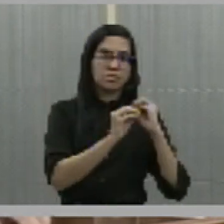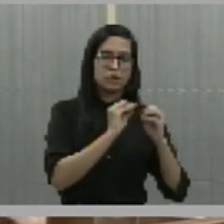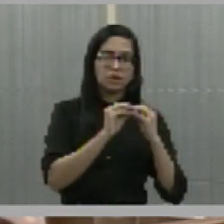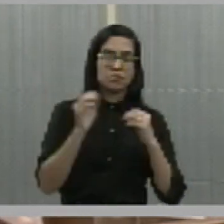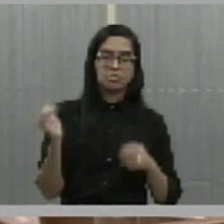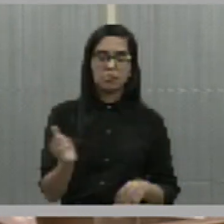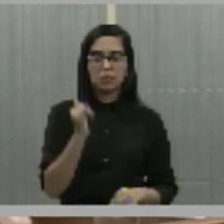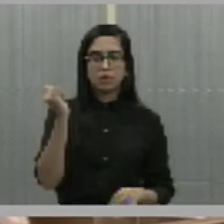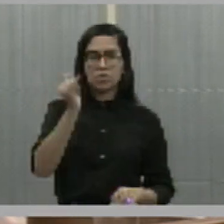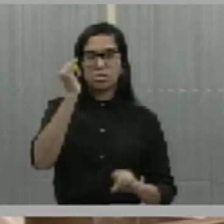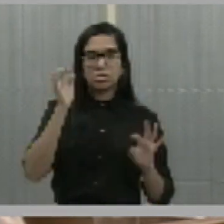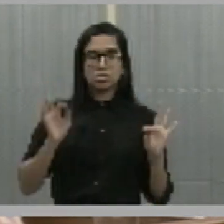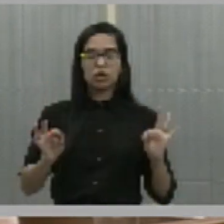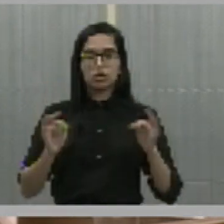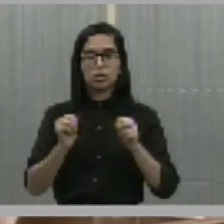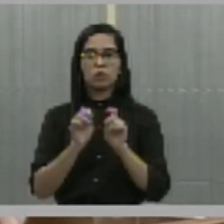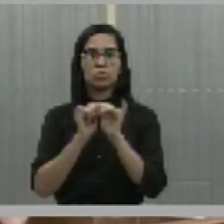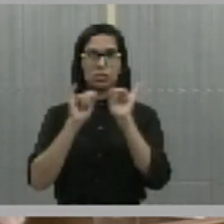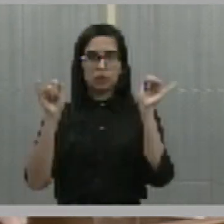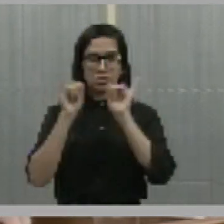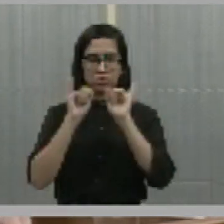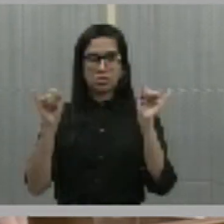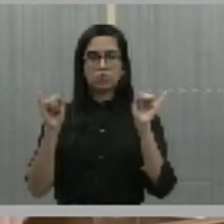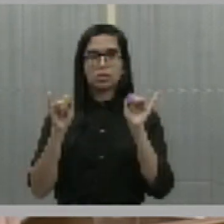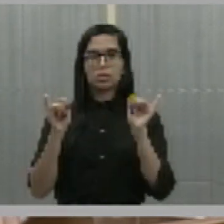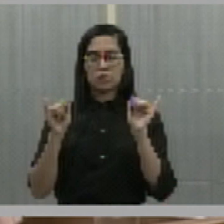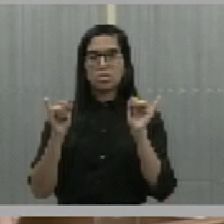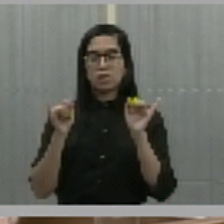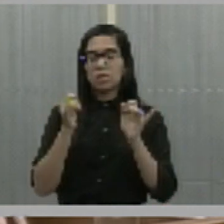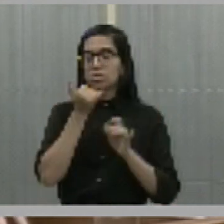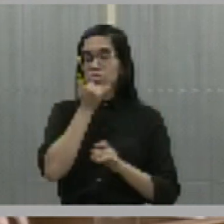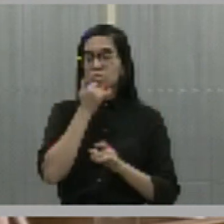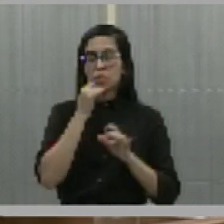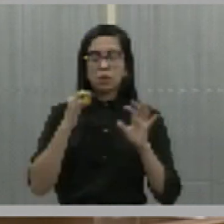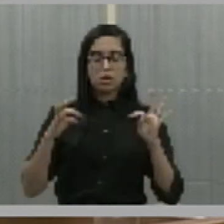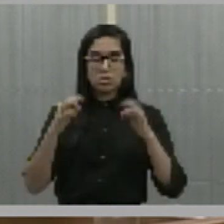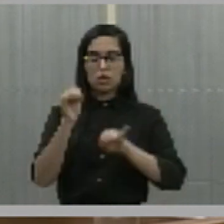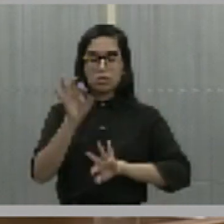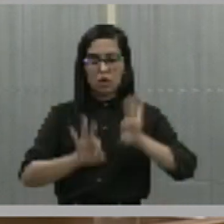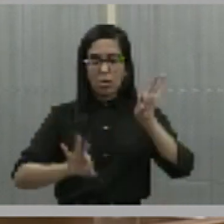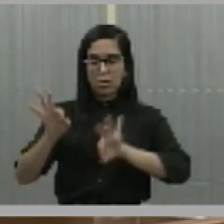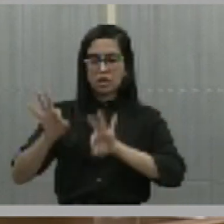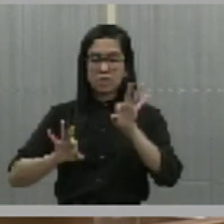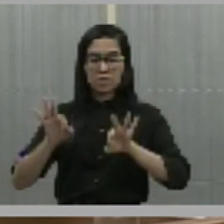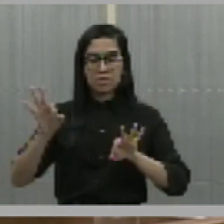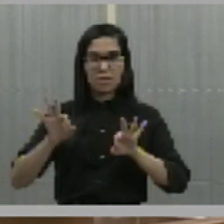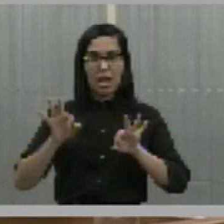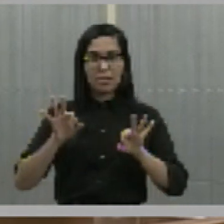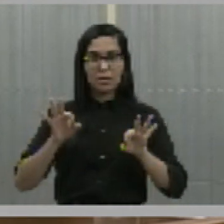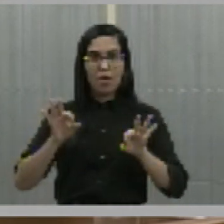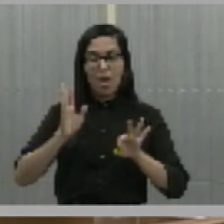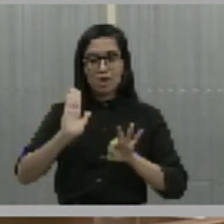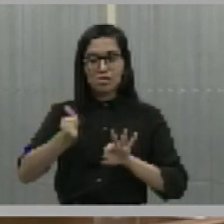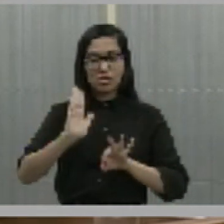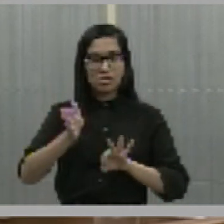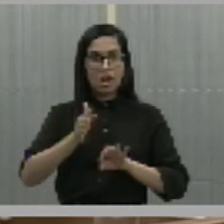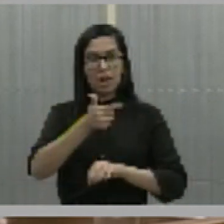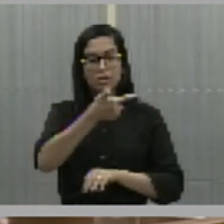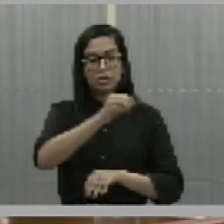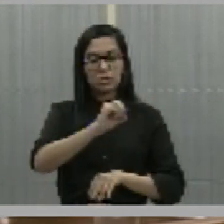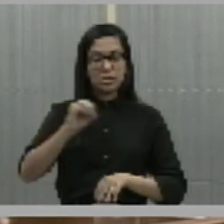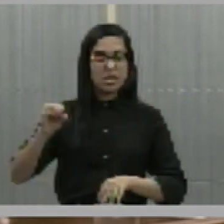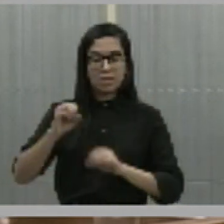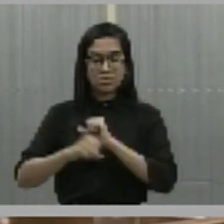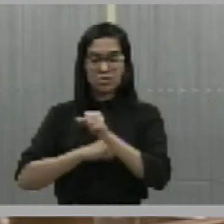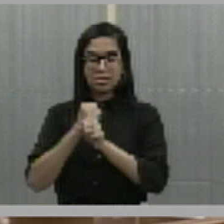registros tenham ficado prontos dentro das comemorações dos 200 anos do Piauí. Nós vivemos isso